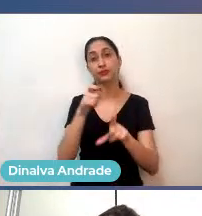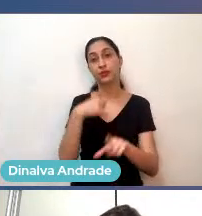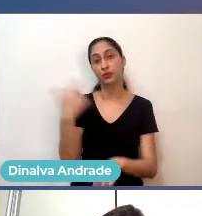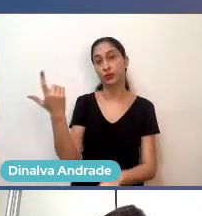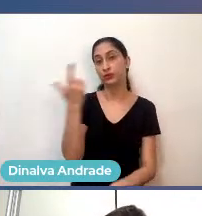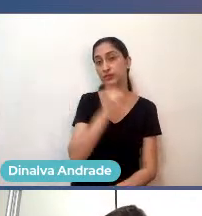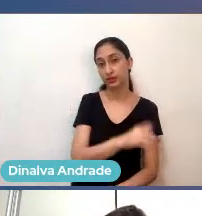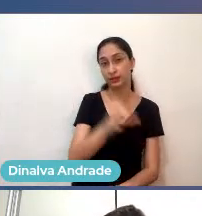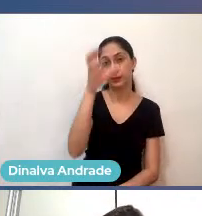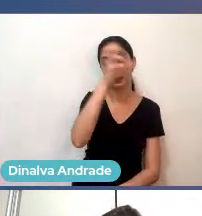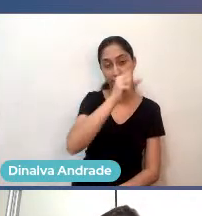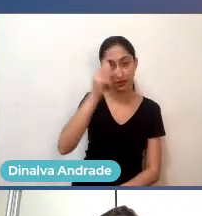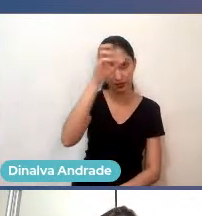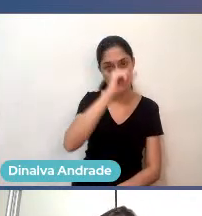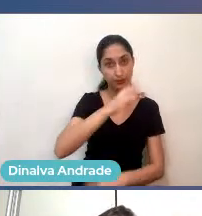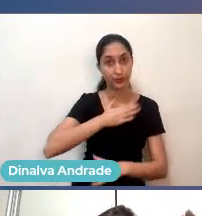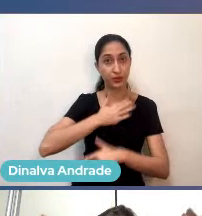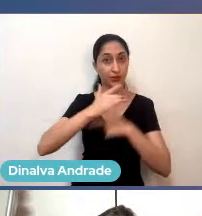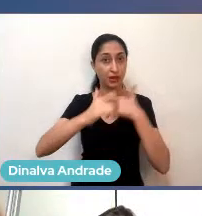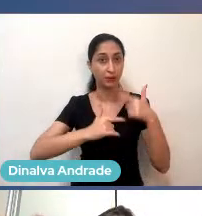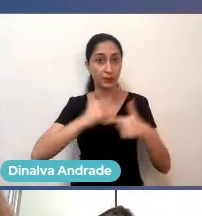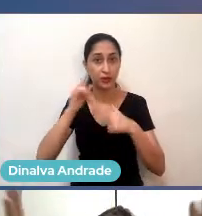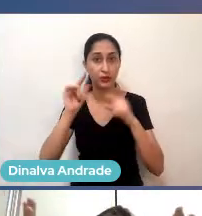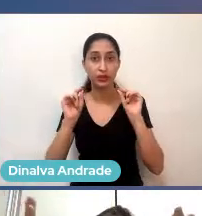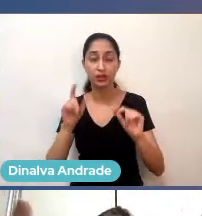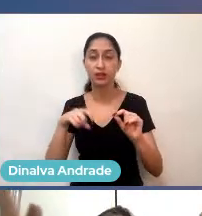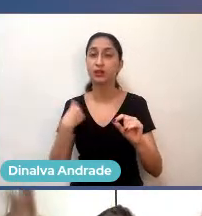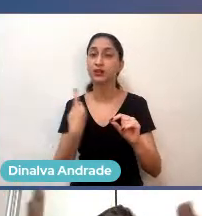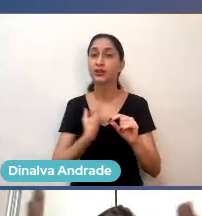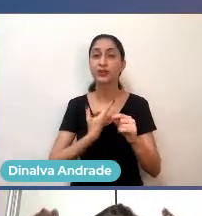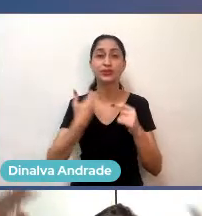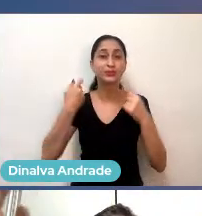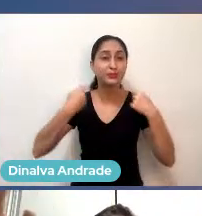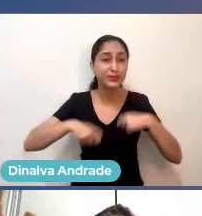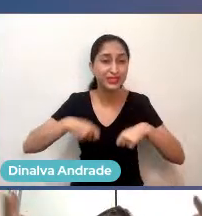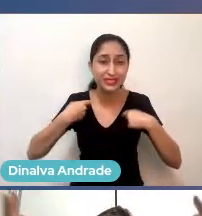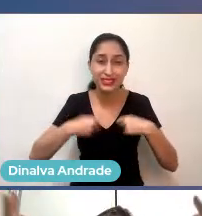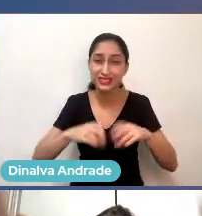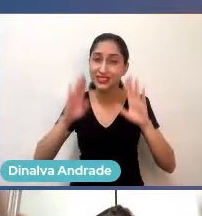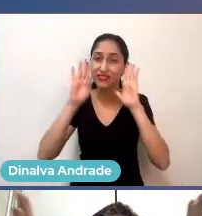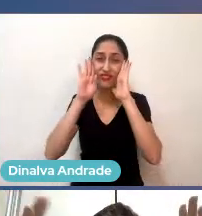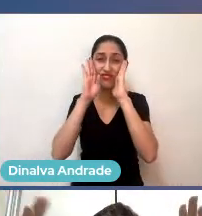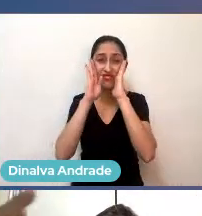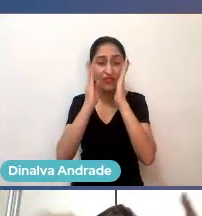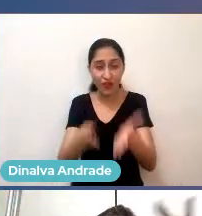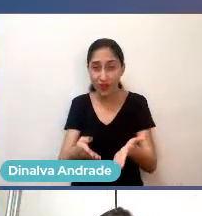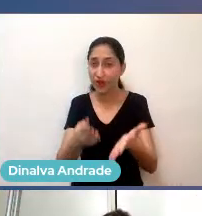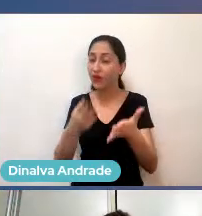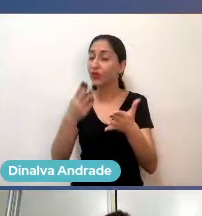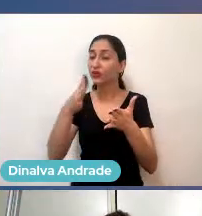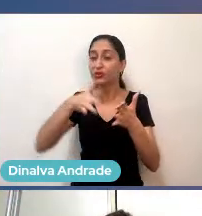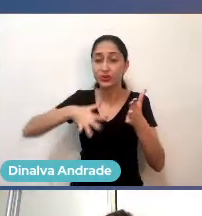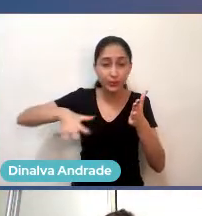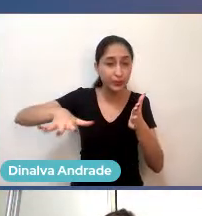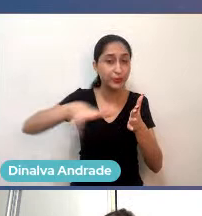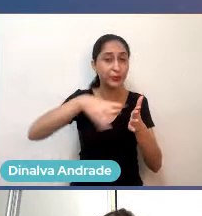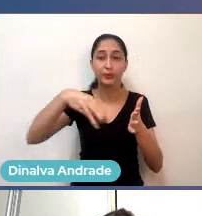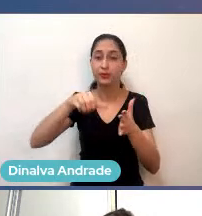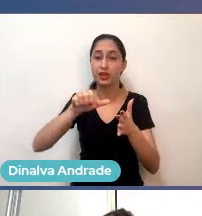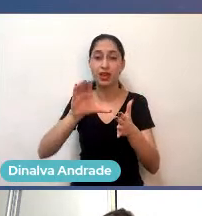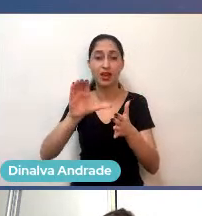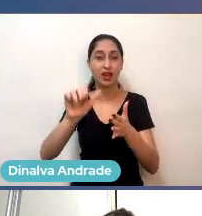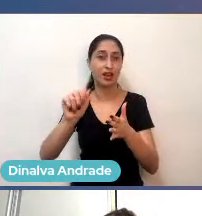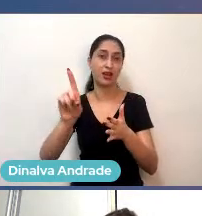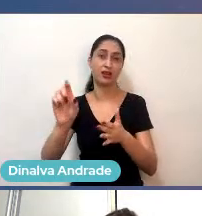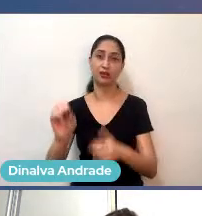nosso trabalho, no nosso esforço, é que a gente precisa ter um foco muito grande no mercado, caramba,